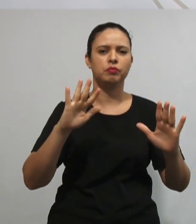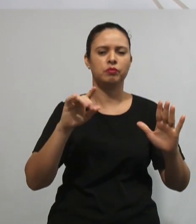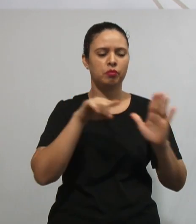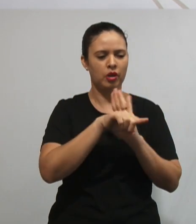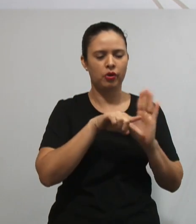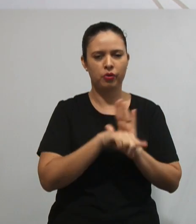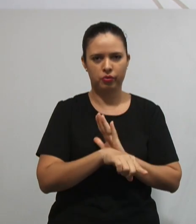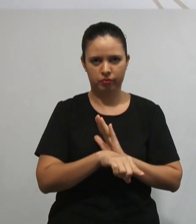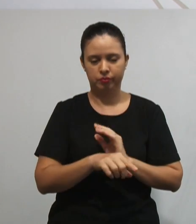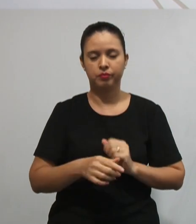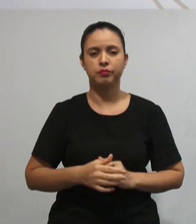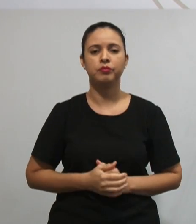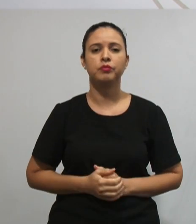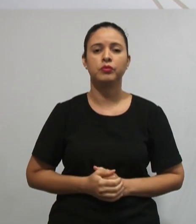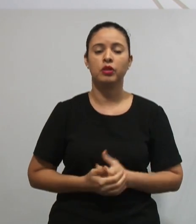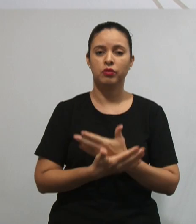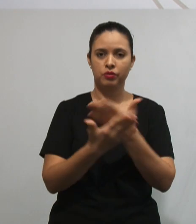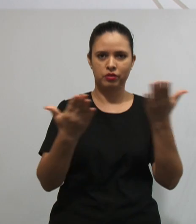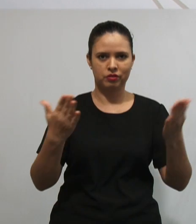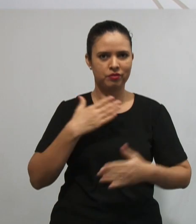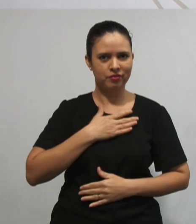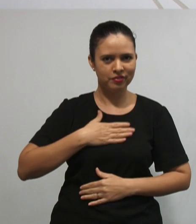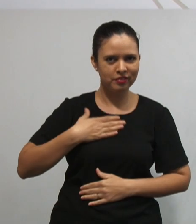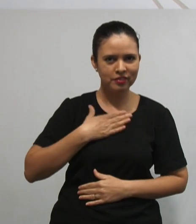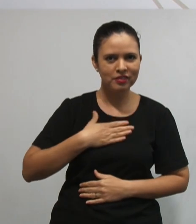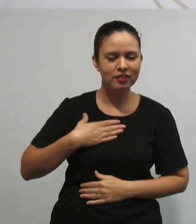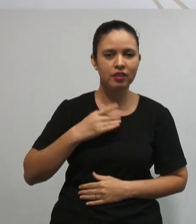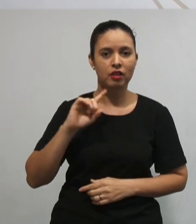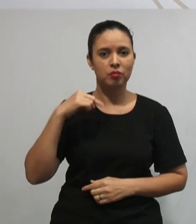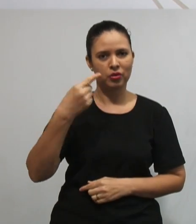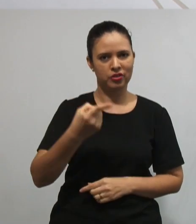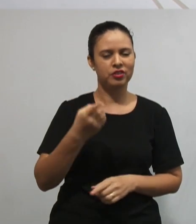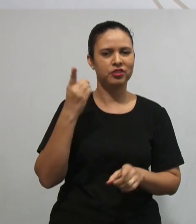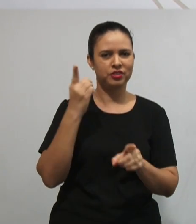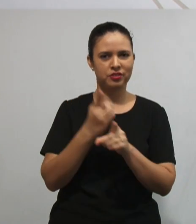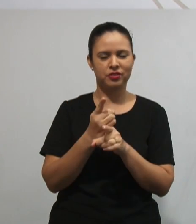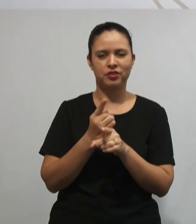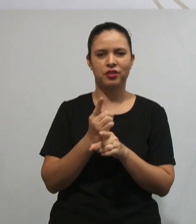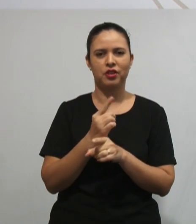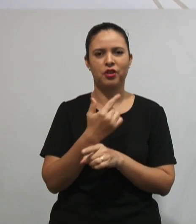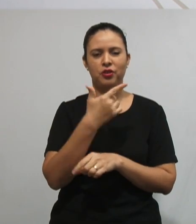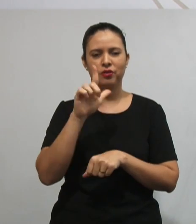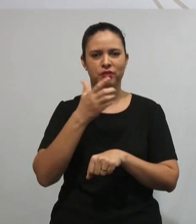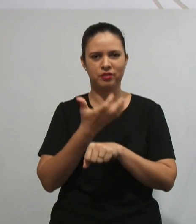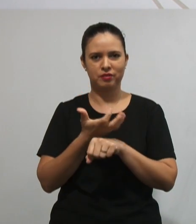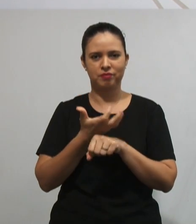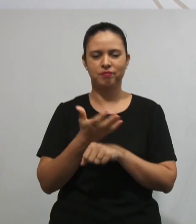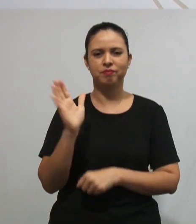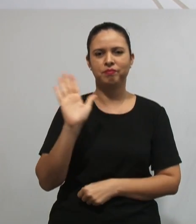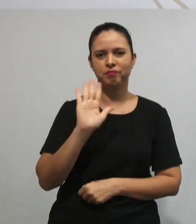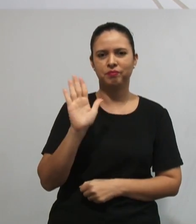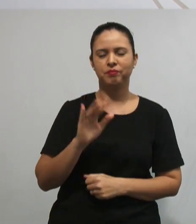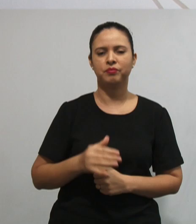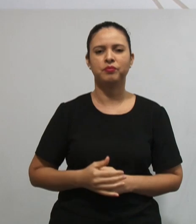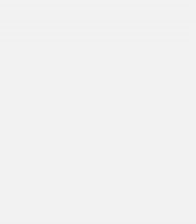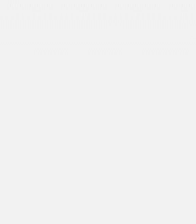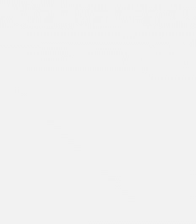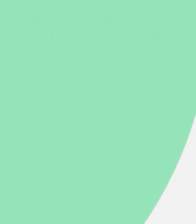progressistas. Espero que tenham gostado, E a gente se encontra aí numa outra disciplina. Até mais!